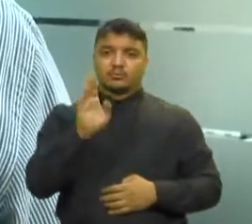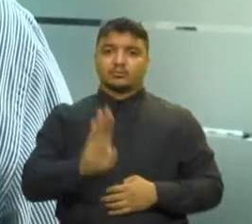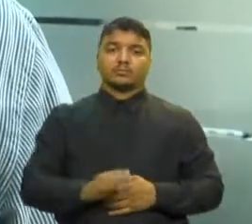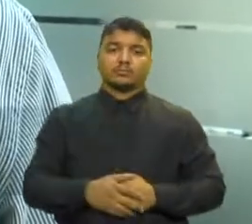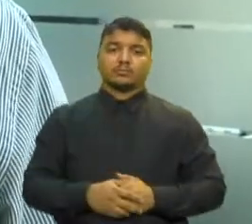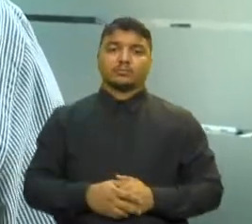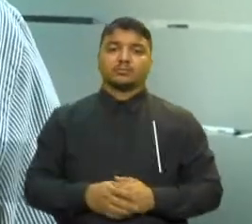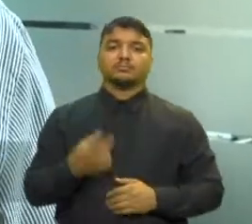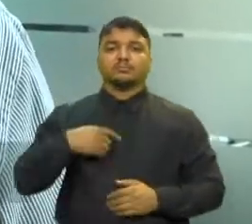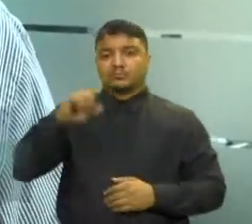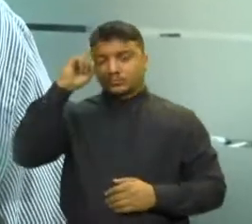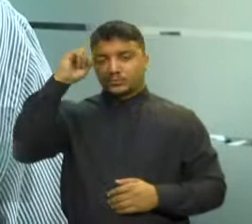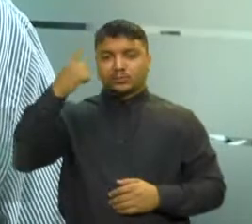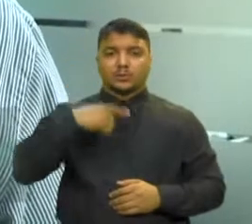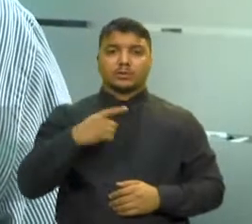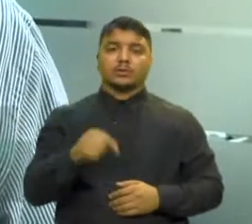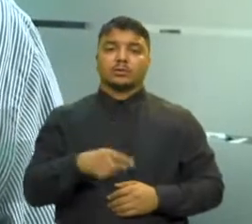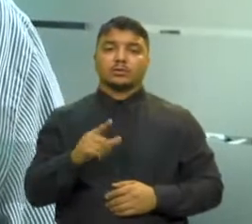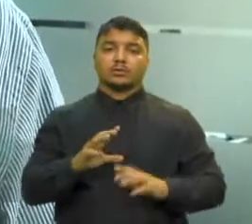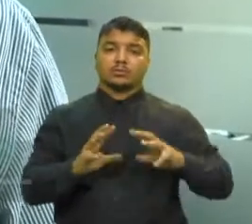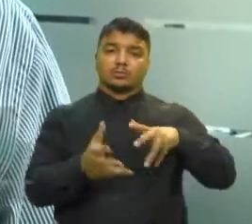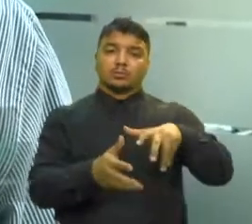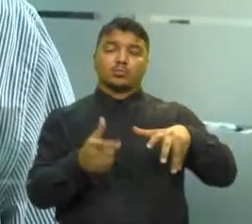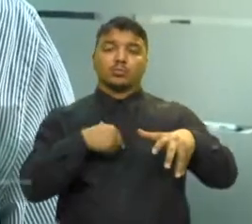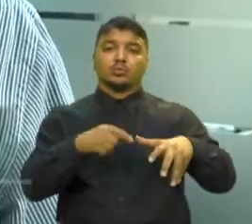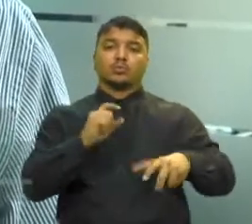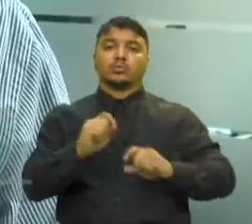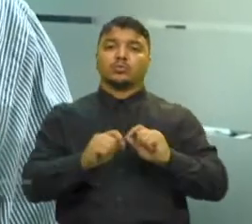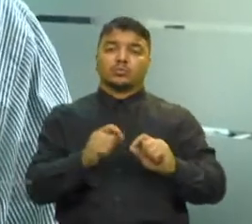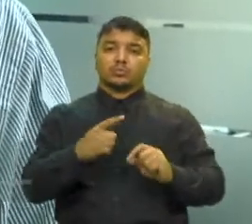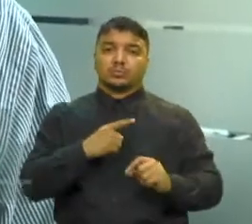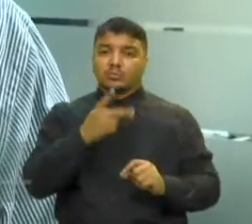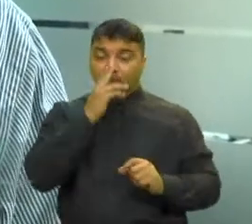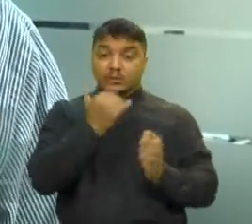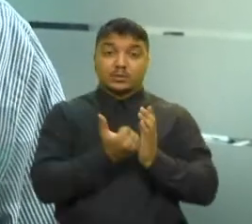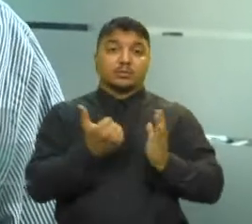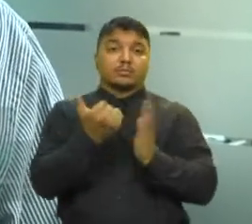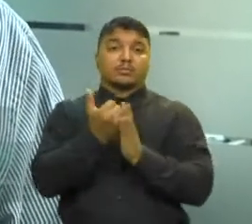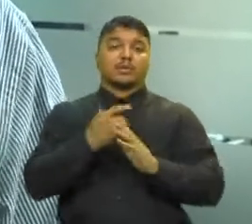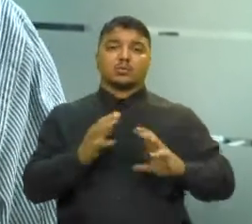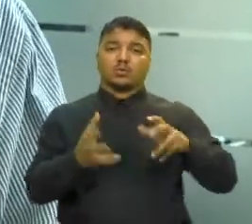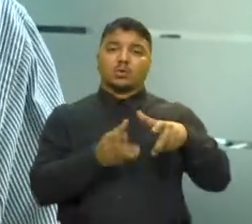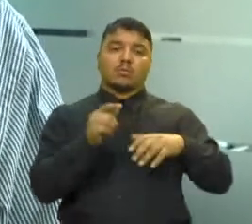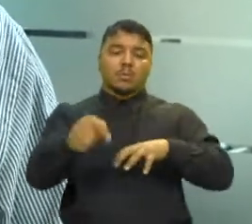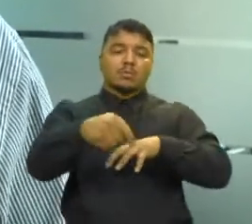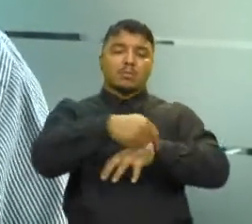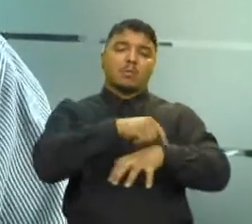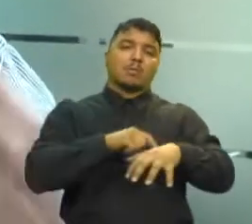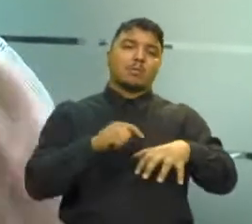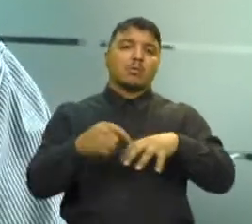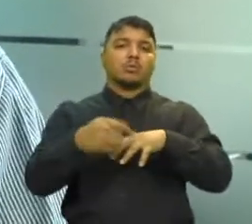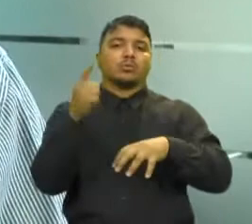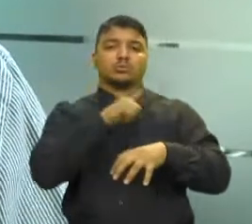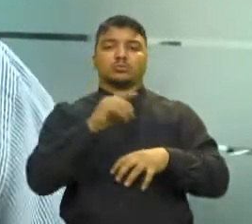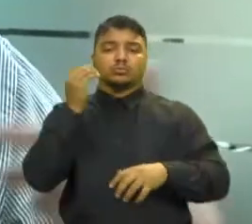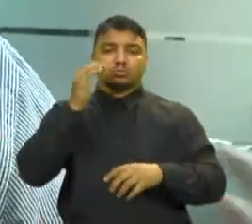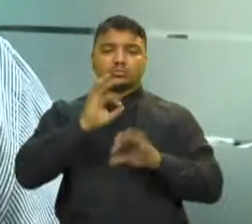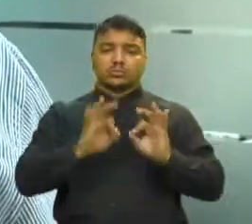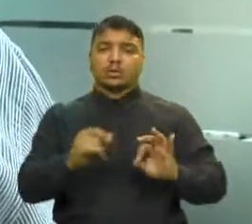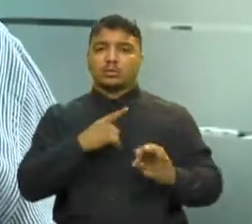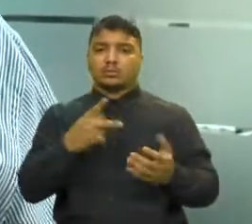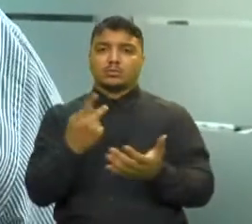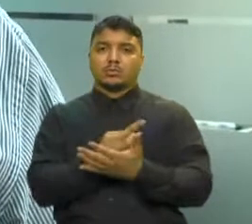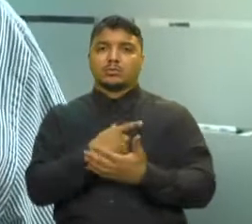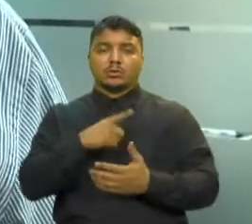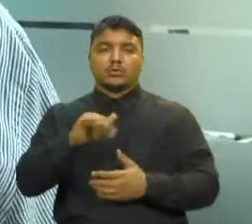de que o mundo está todo dia cada vez mais globalizado Você vê o WhatsApp, vê a